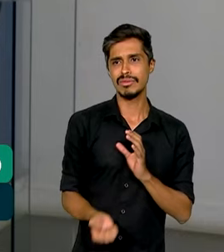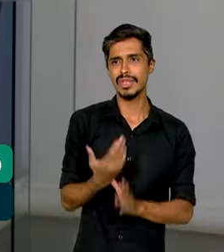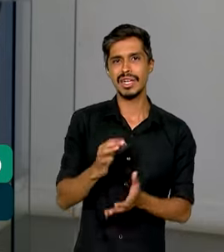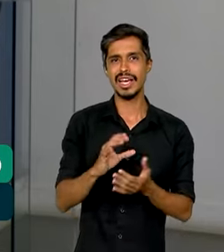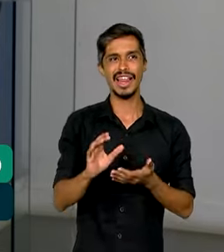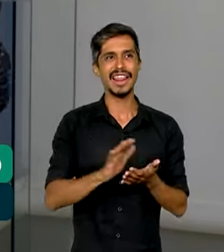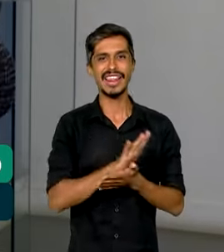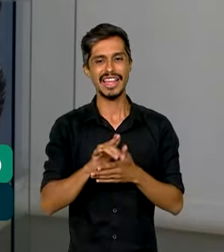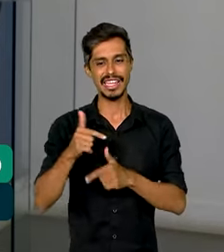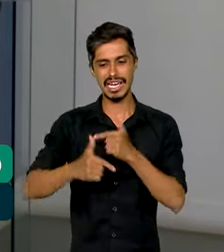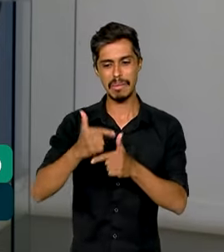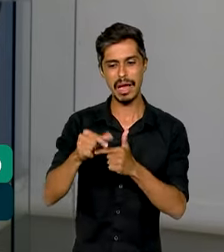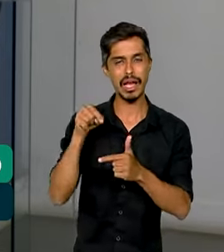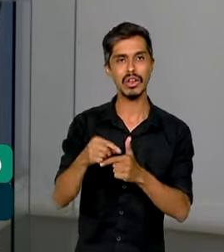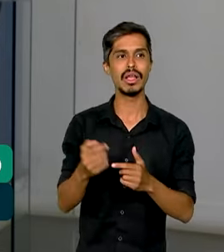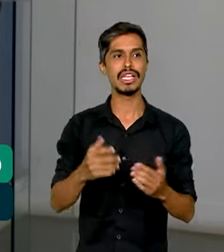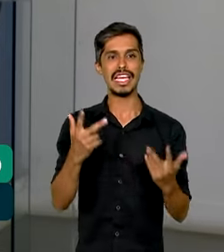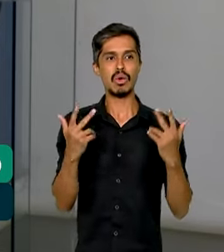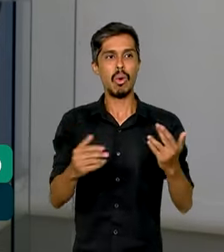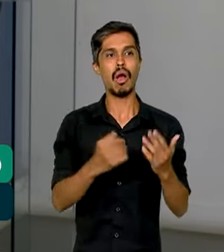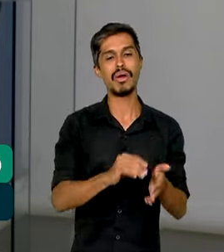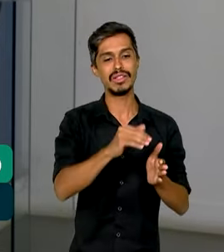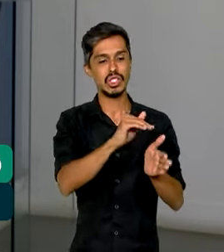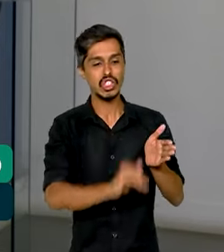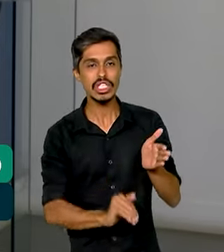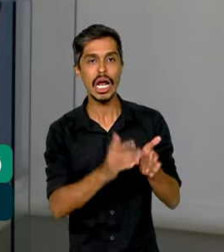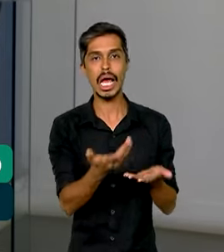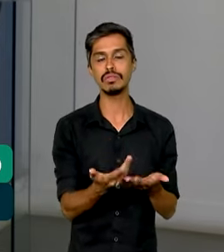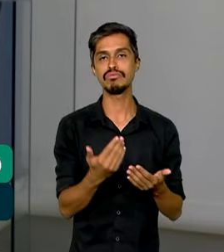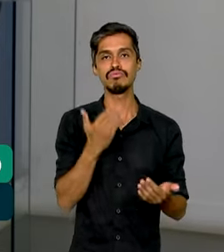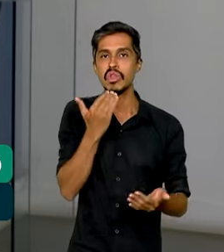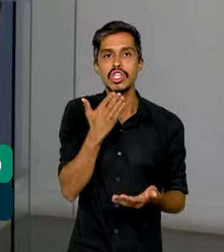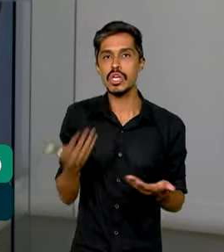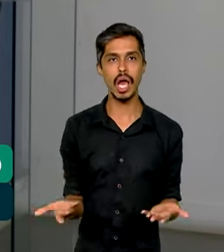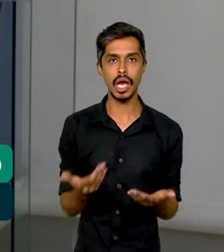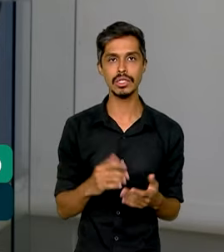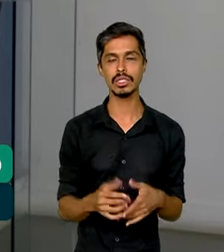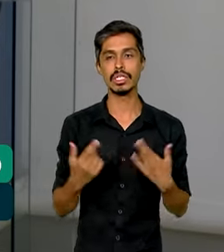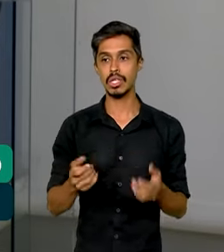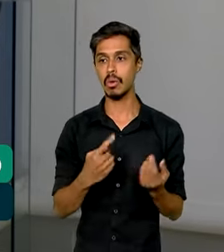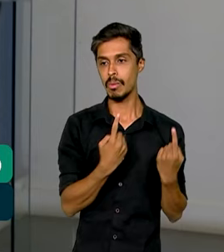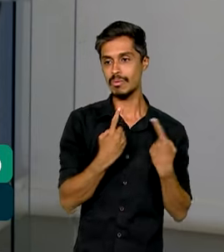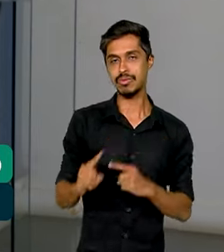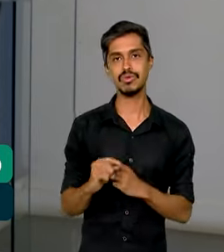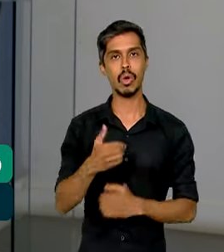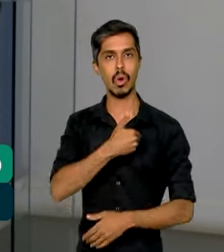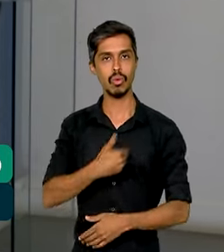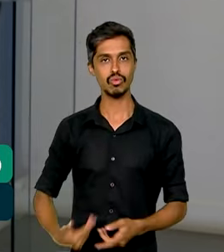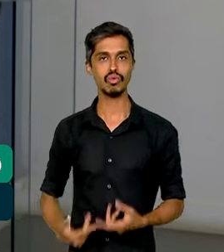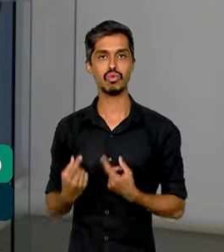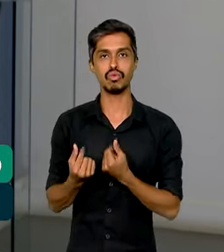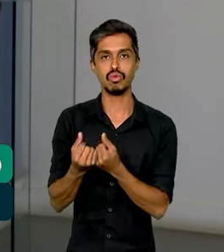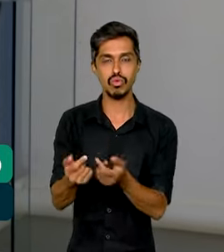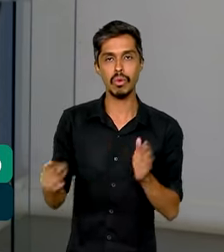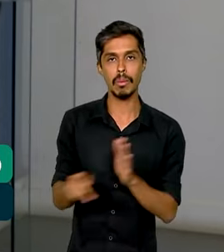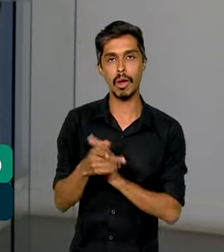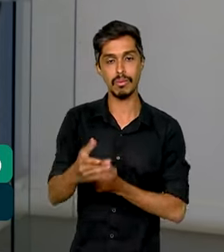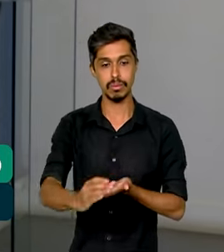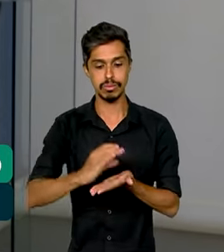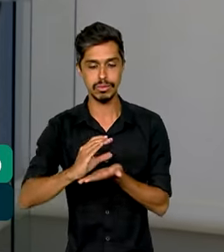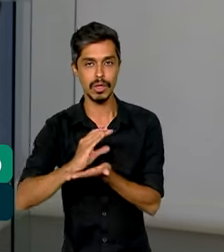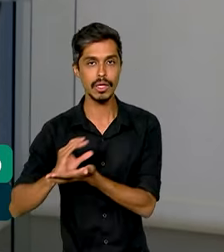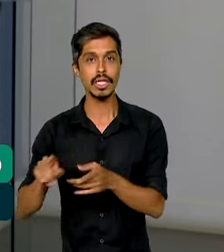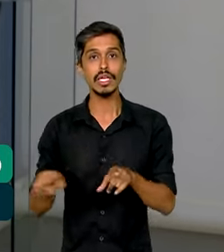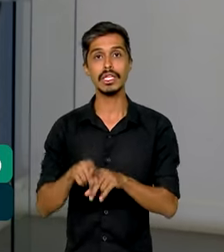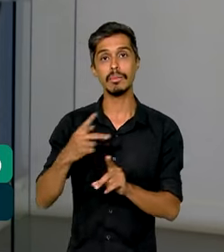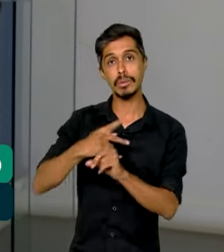gerado emprego na mesma proporção da desoneração, tem esse impacto na arrecadação do governo e também nos cofres da previdência